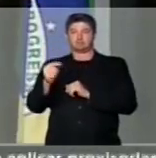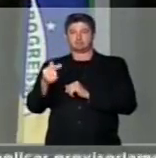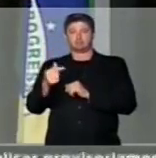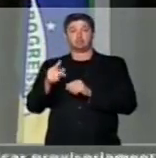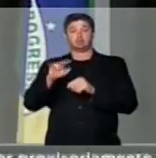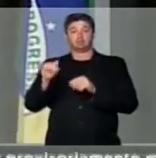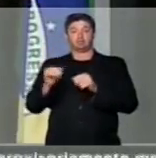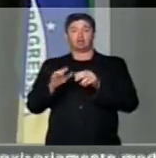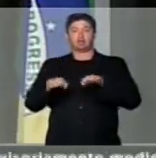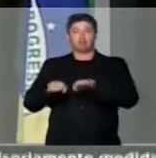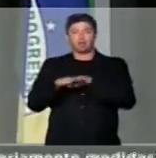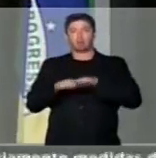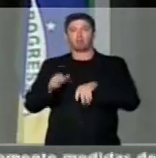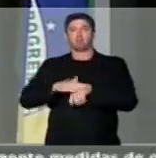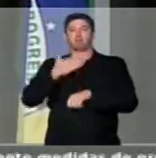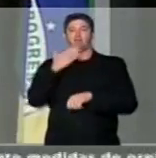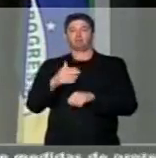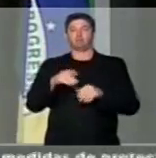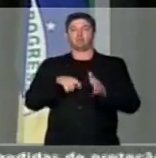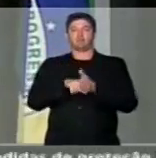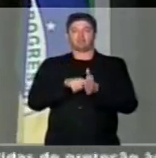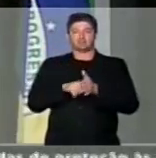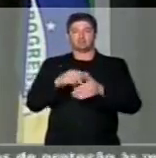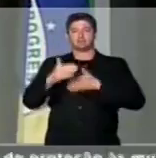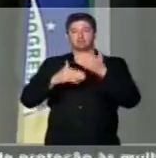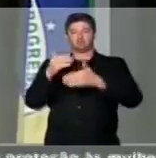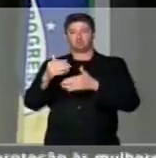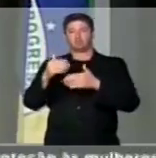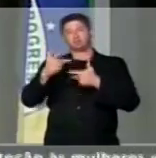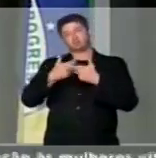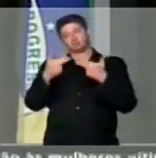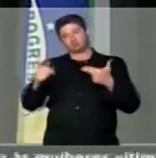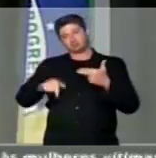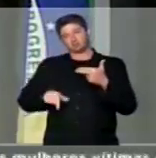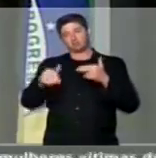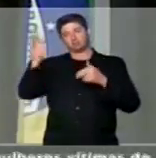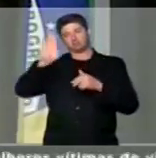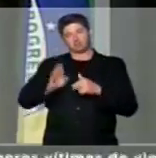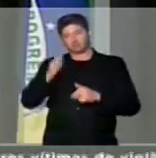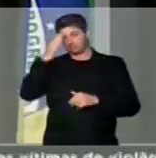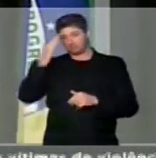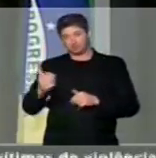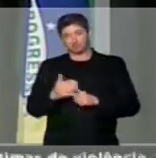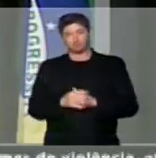trazer harmonia à pesquisa e ao desenvolvimento de soluções aqui no Brasil. Muito obrigado, Sr. Presidente.